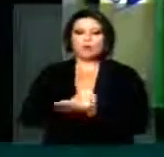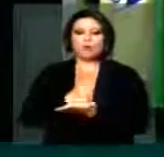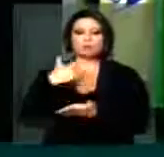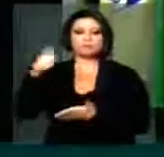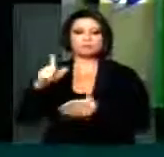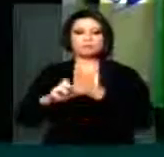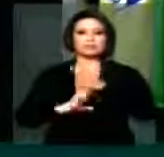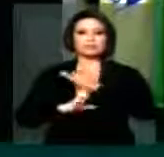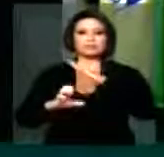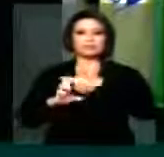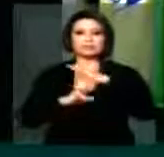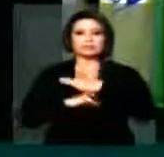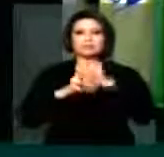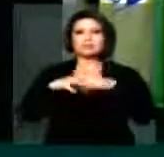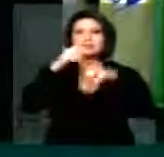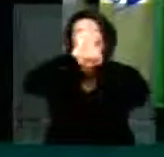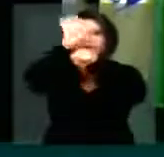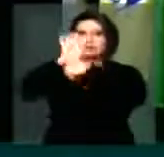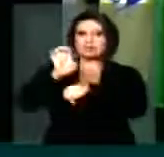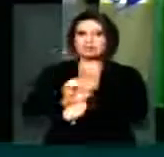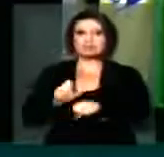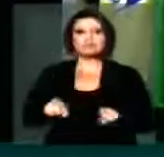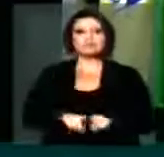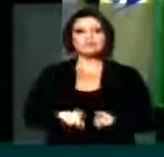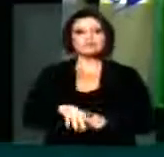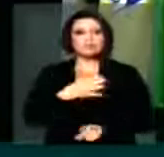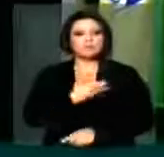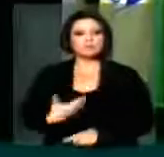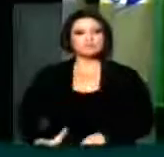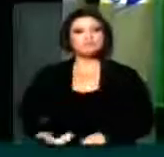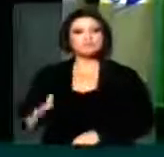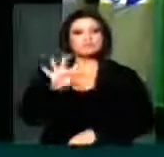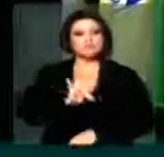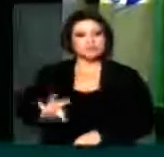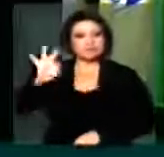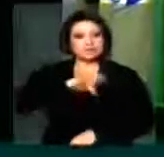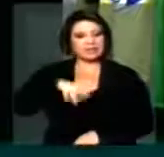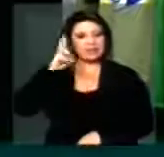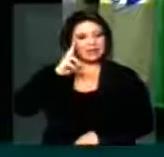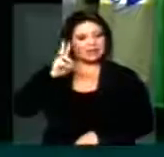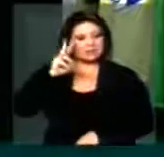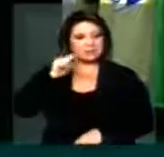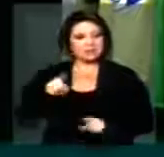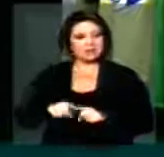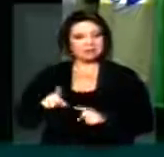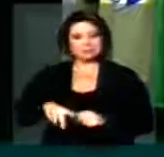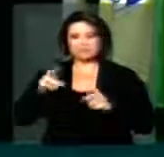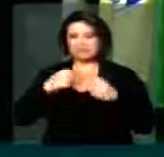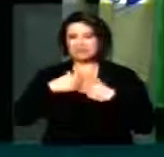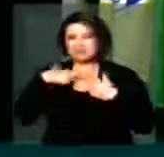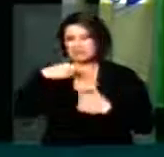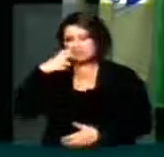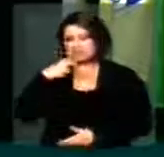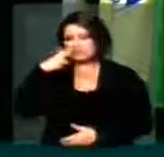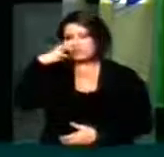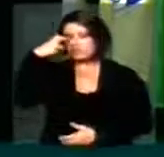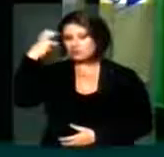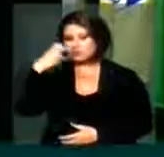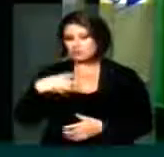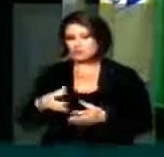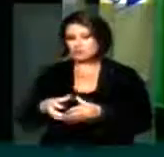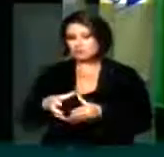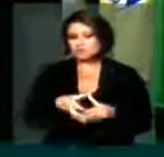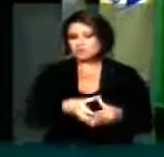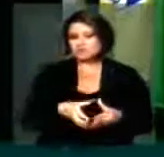estados da federação e, pasmem, do governo federal. Enlameados pela vergonhosa atuação de uma